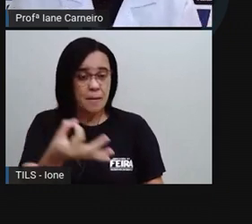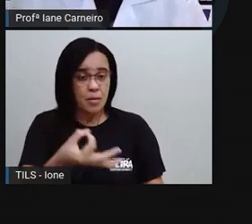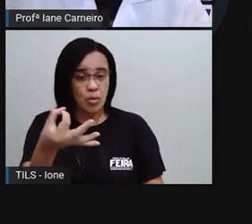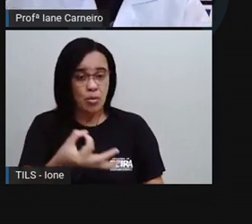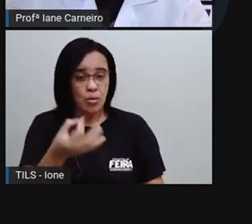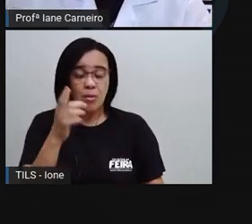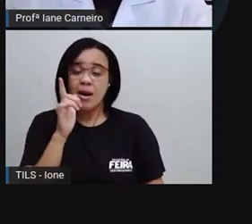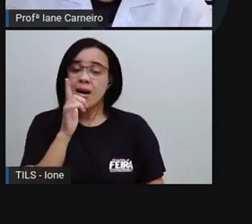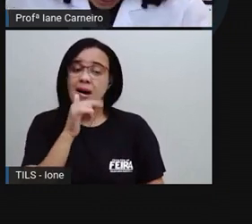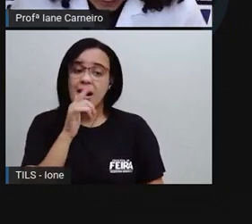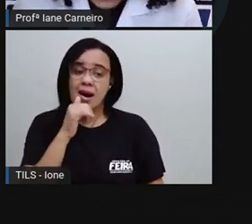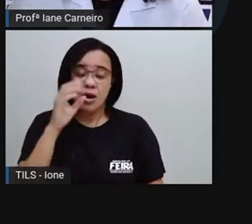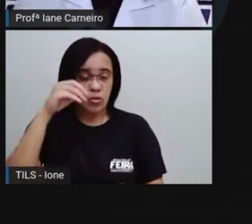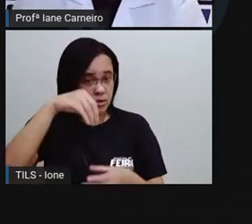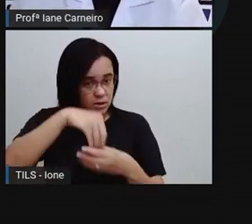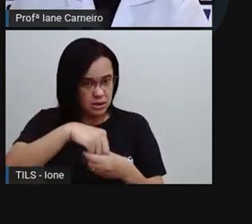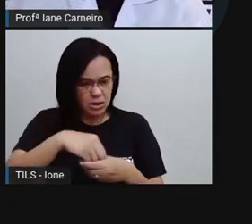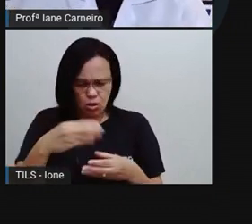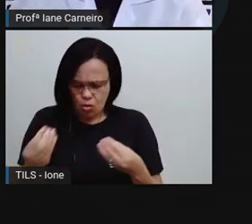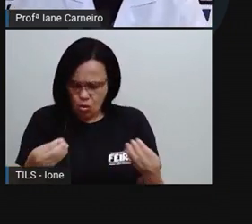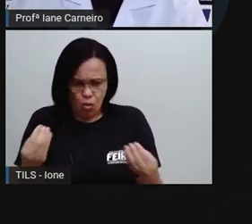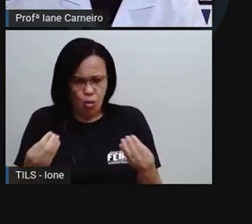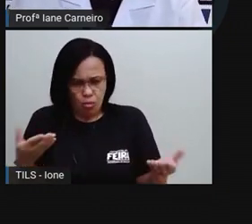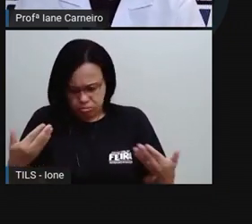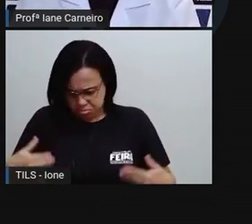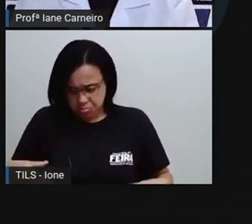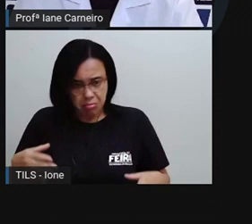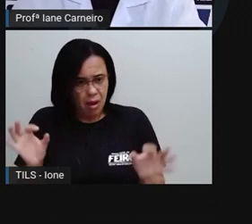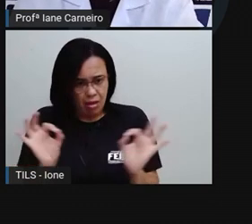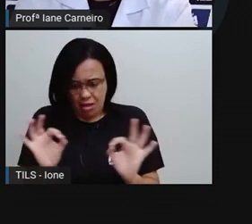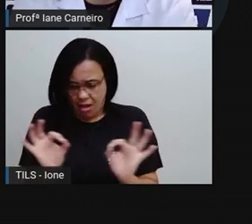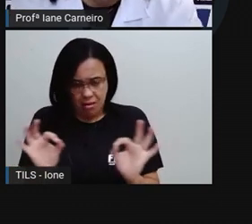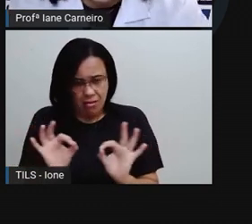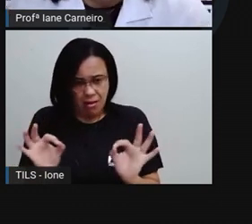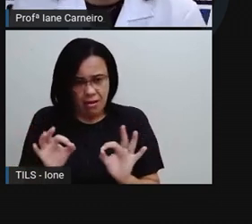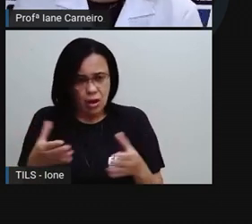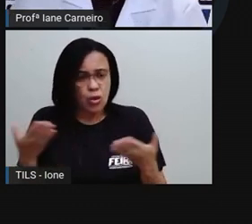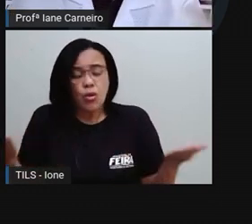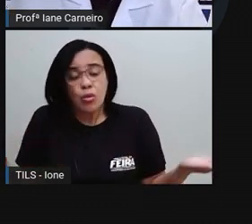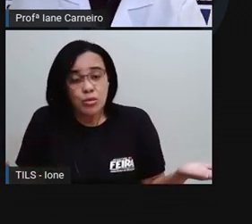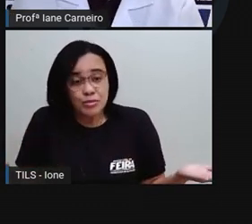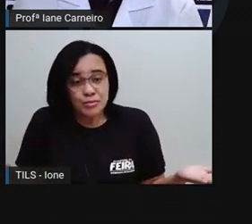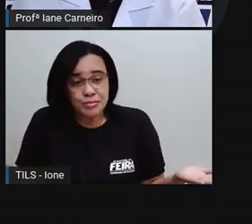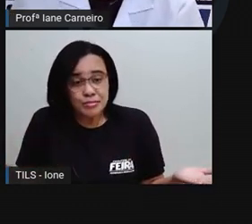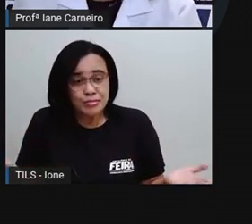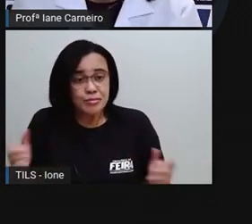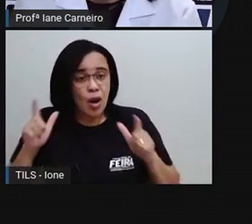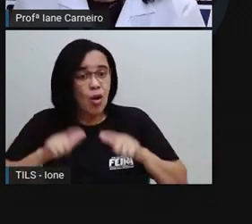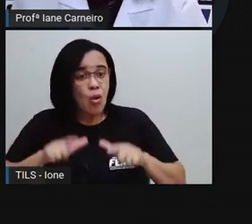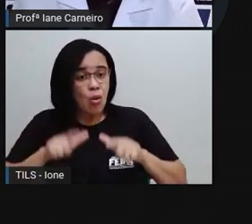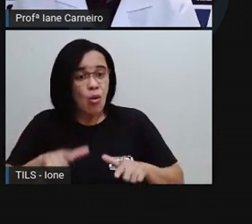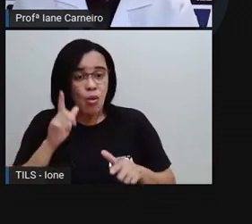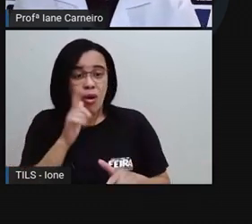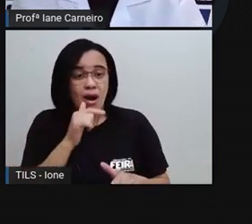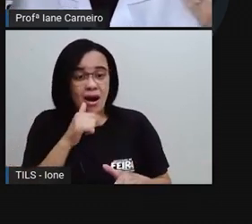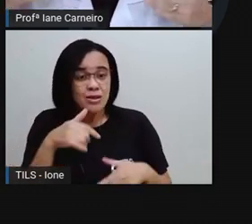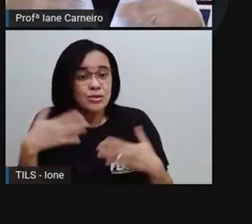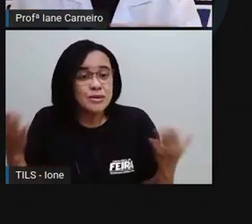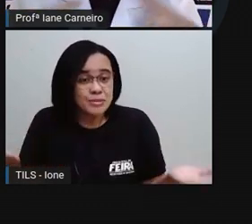Como assim, Pró? A gente olha assim pro nosso corpo e a não enxerga a água, né? Não é molhado. Onde é que tá a água no nosso corpo?